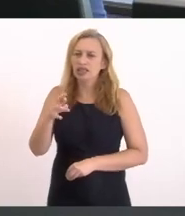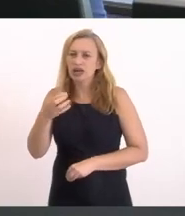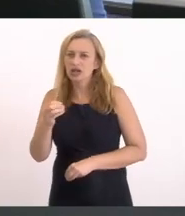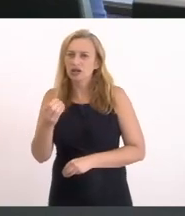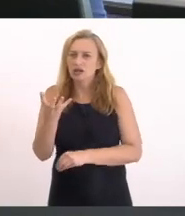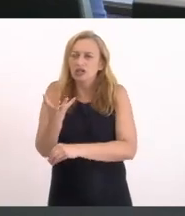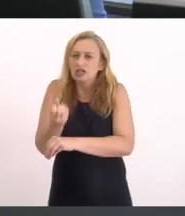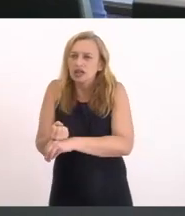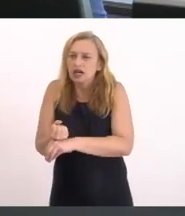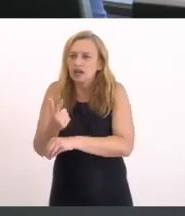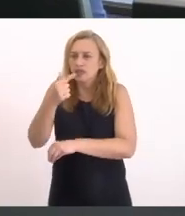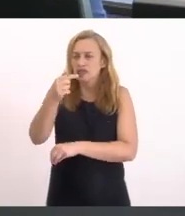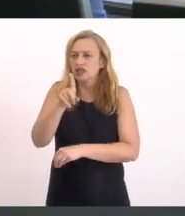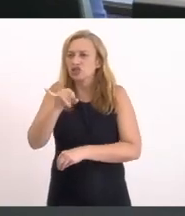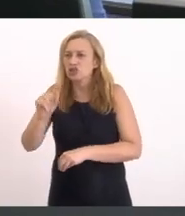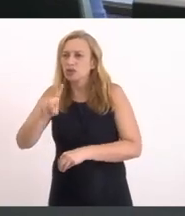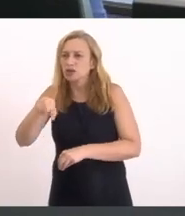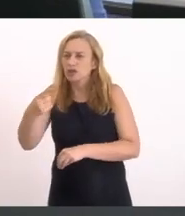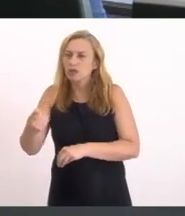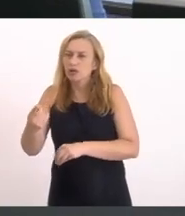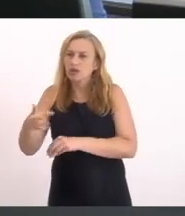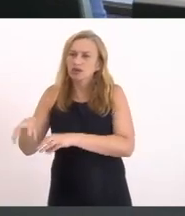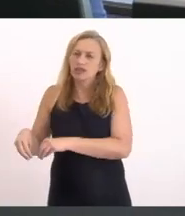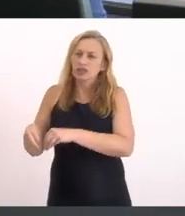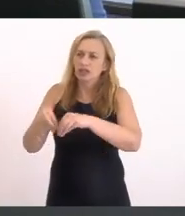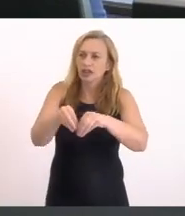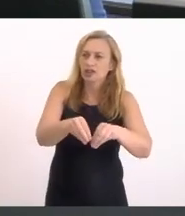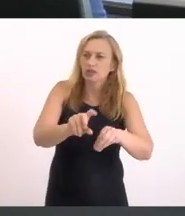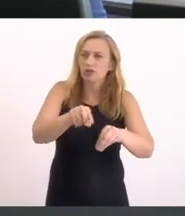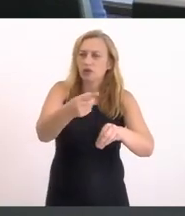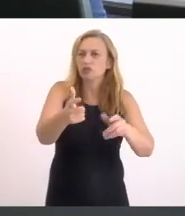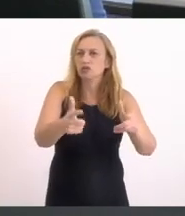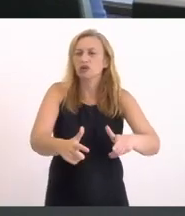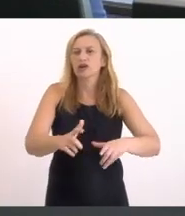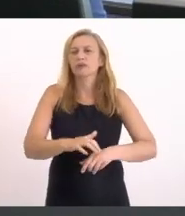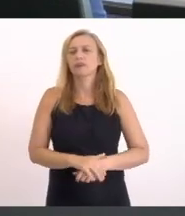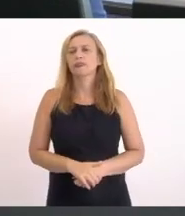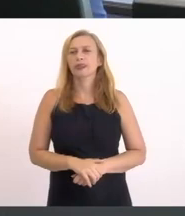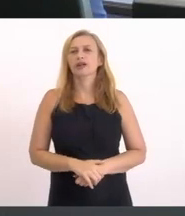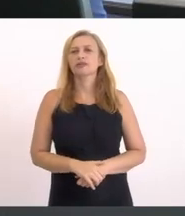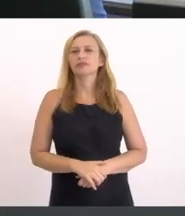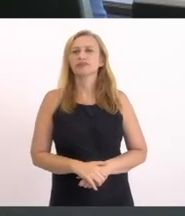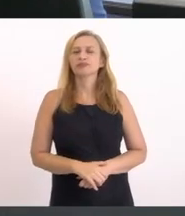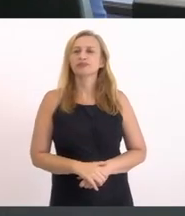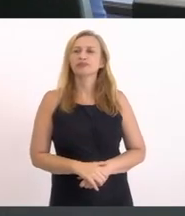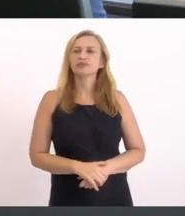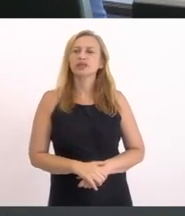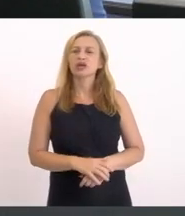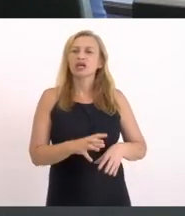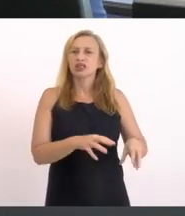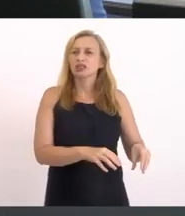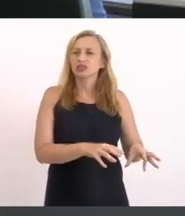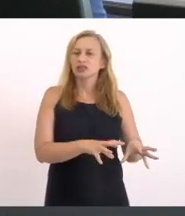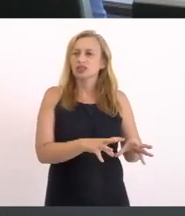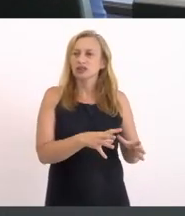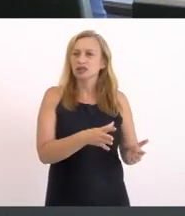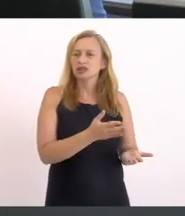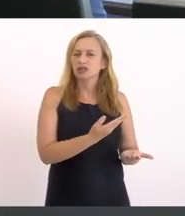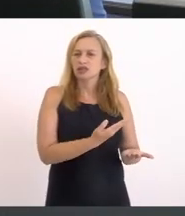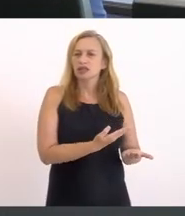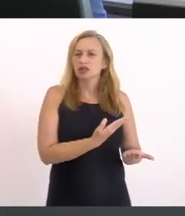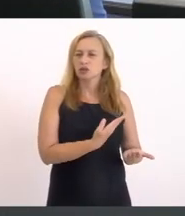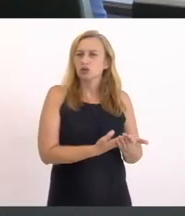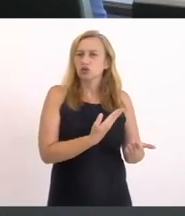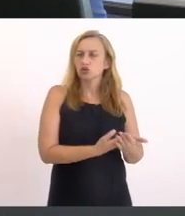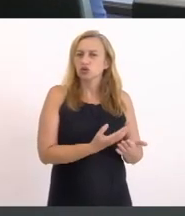dias E posteriormente Sendo levada Para Parece que eles Pegaram lá Para fazer O estudo da areia